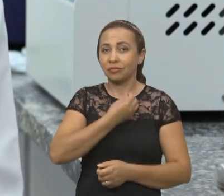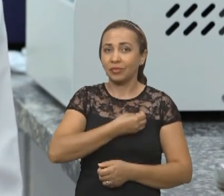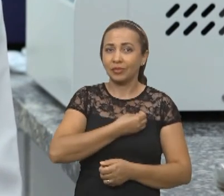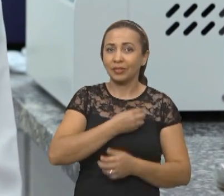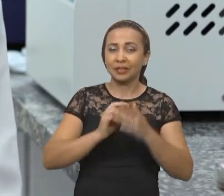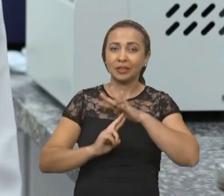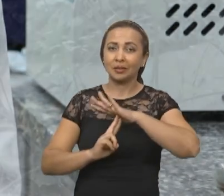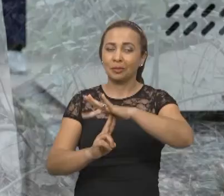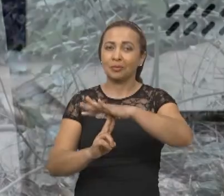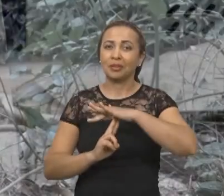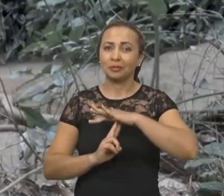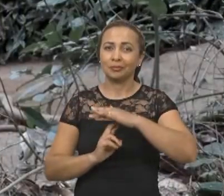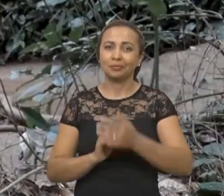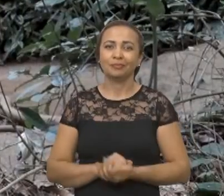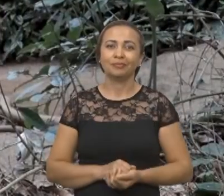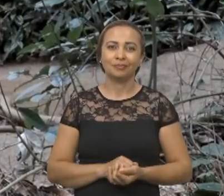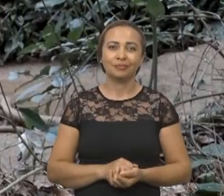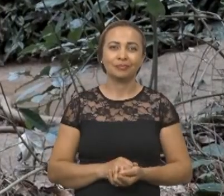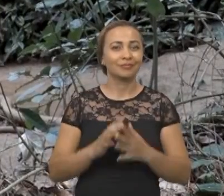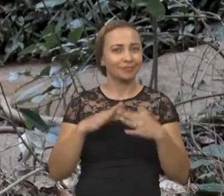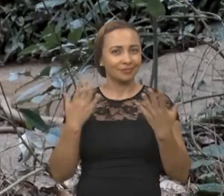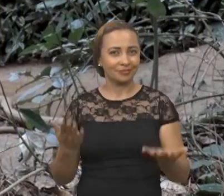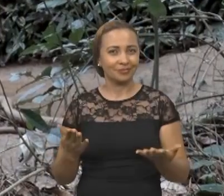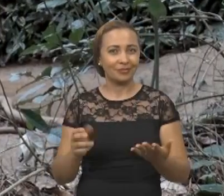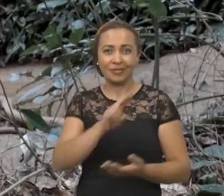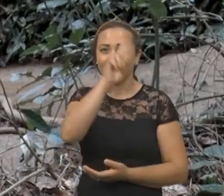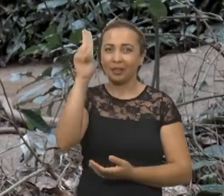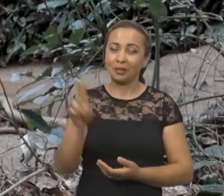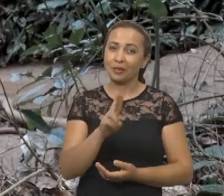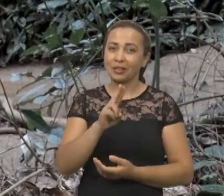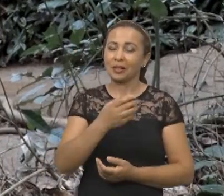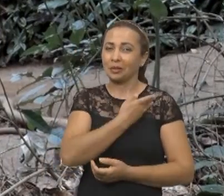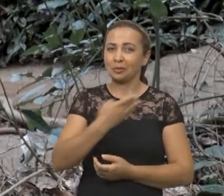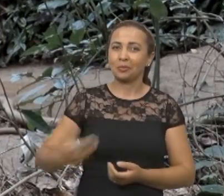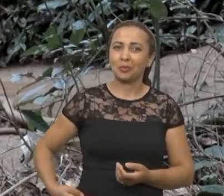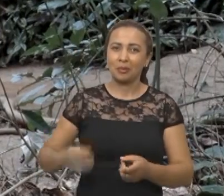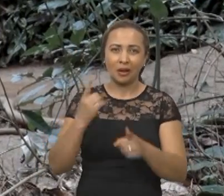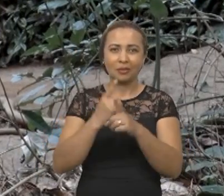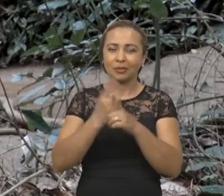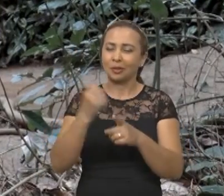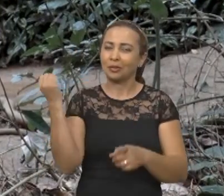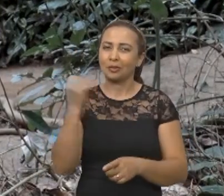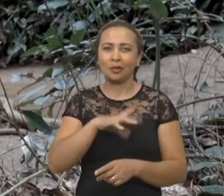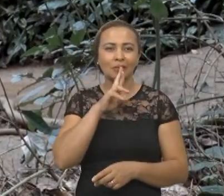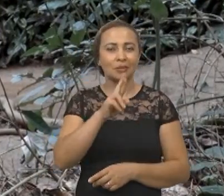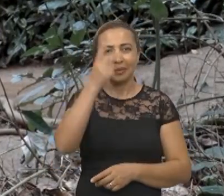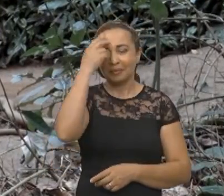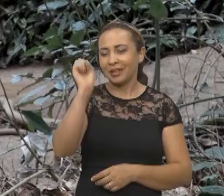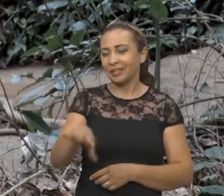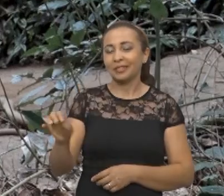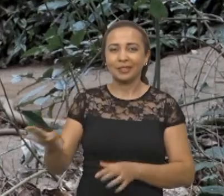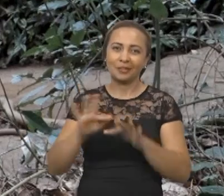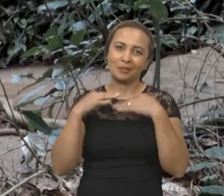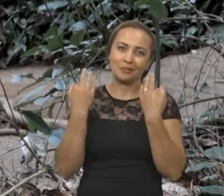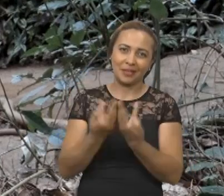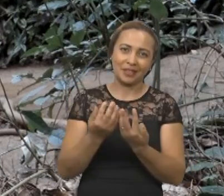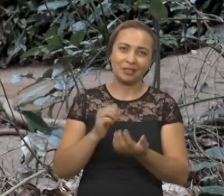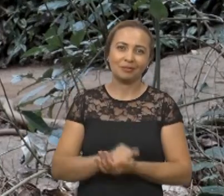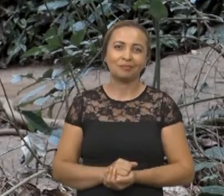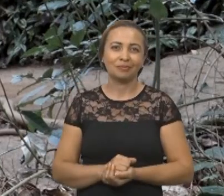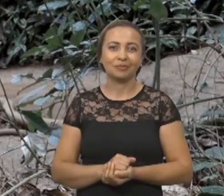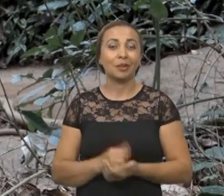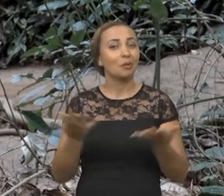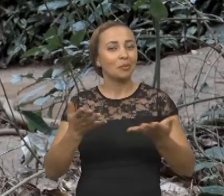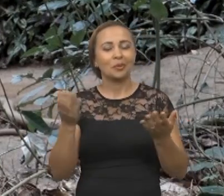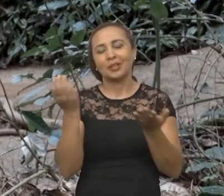ambiental é isso a universidade pública descobrindo novas soluções para a agricultura familiar